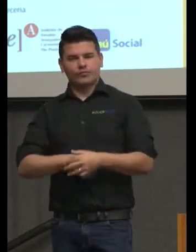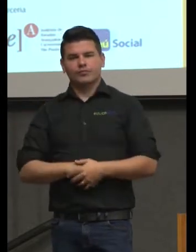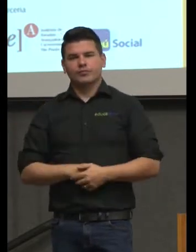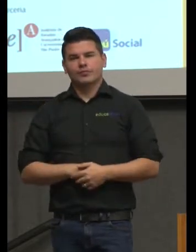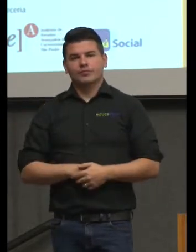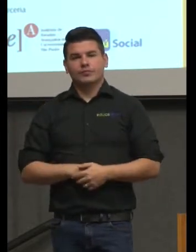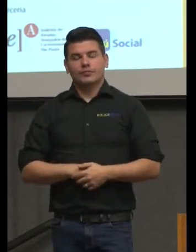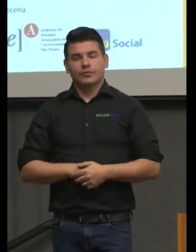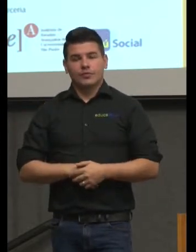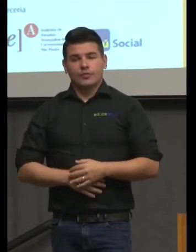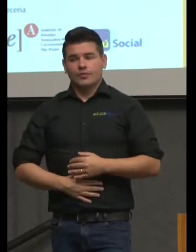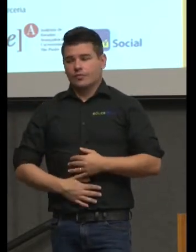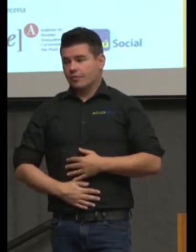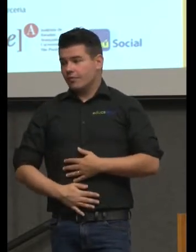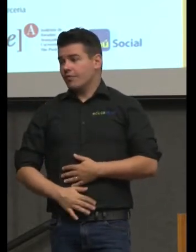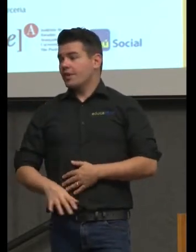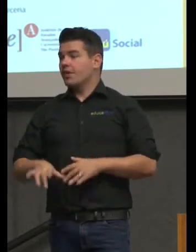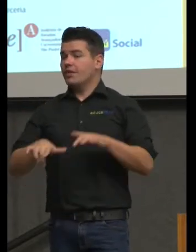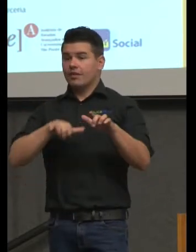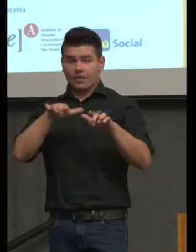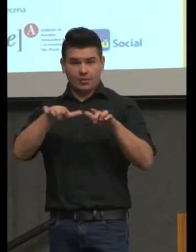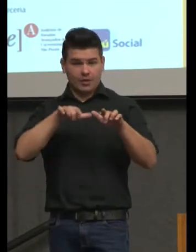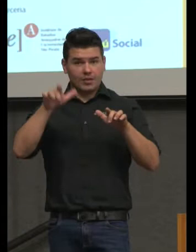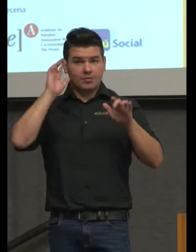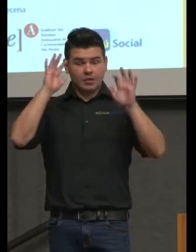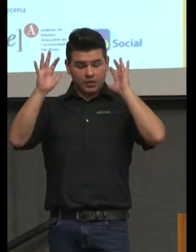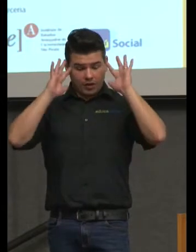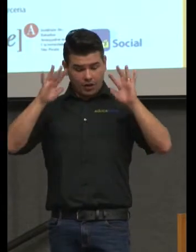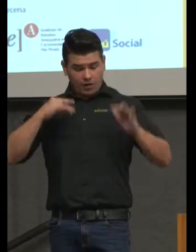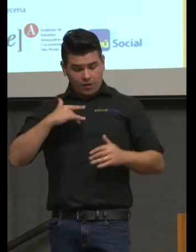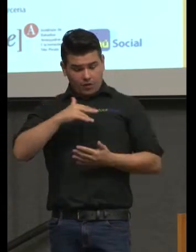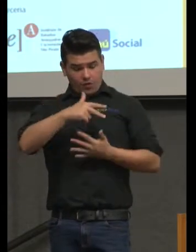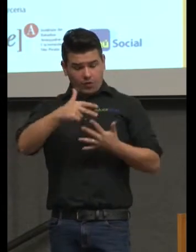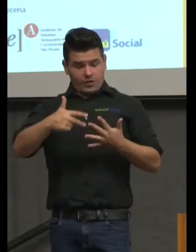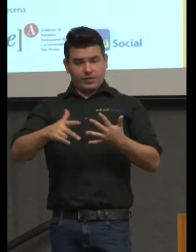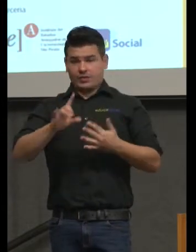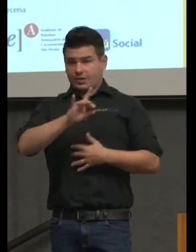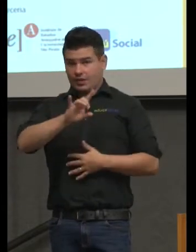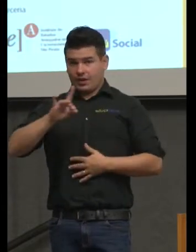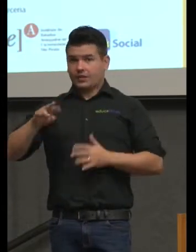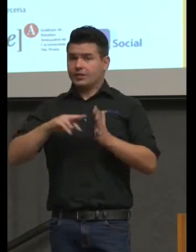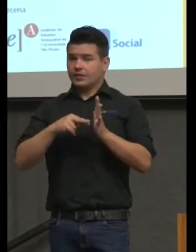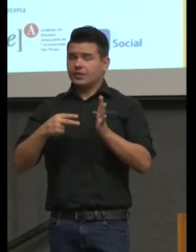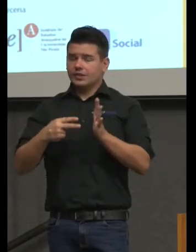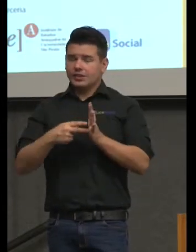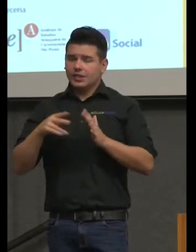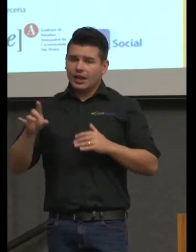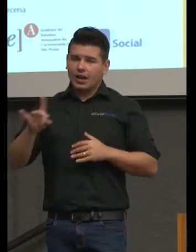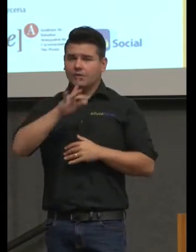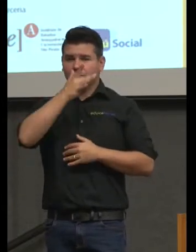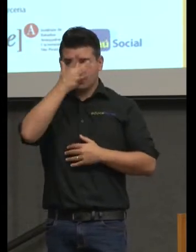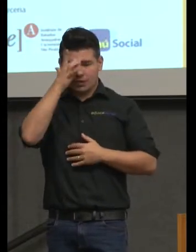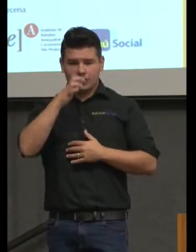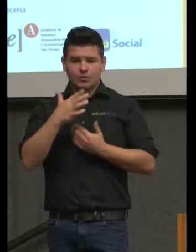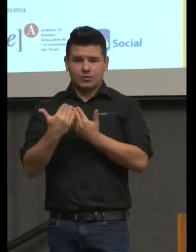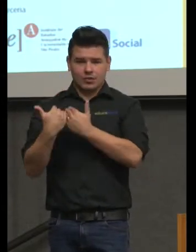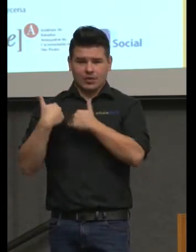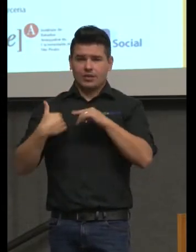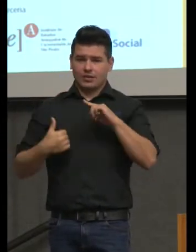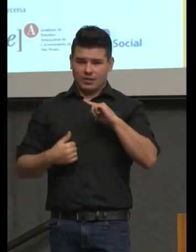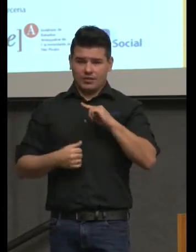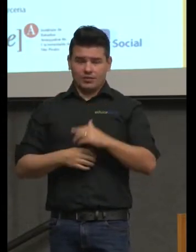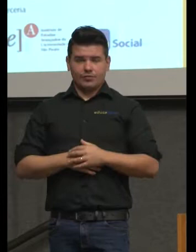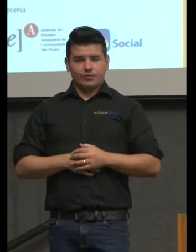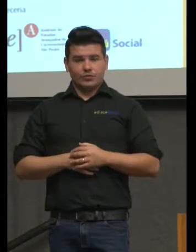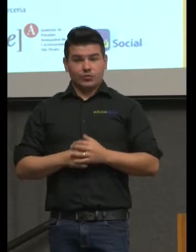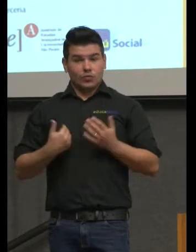Trabalhar essas coisas em cada componente curricular é responsabilidade nossa. Hoje